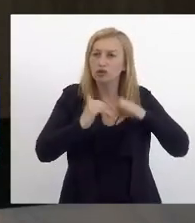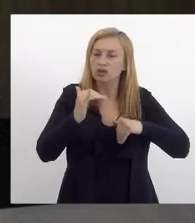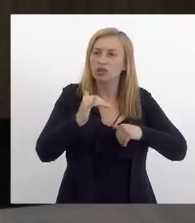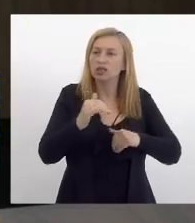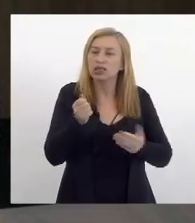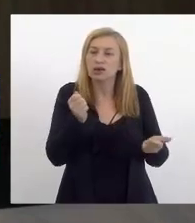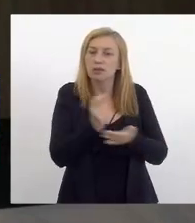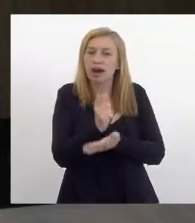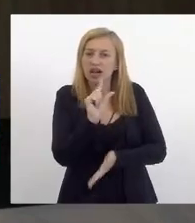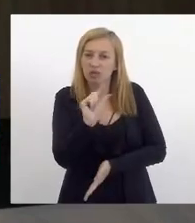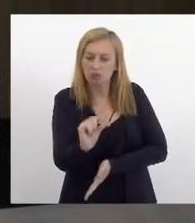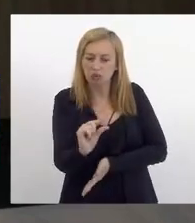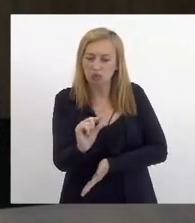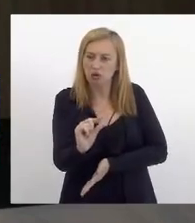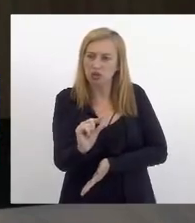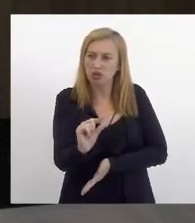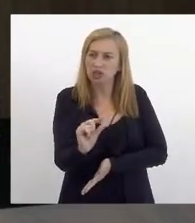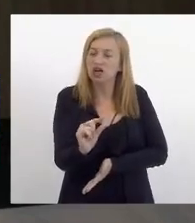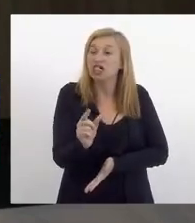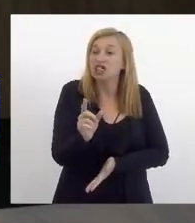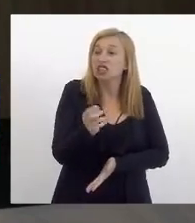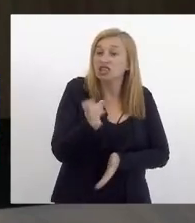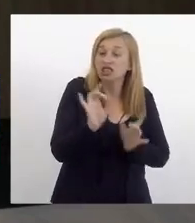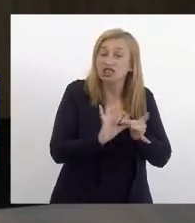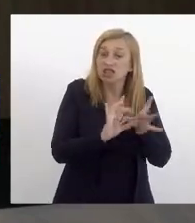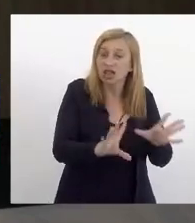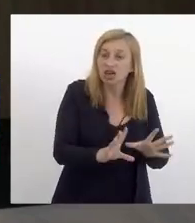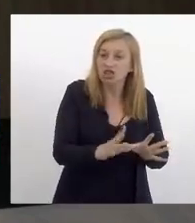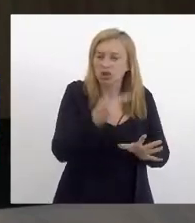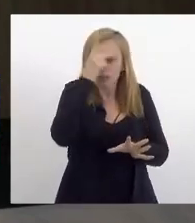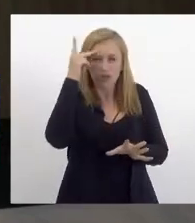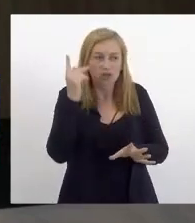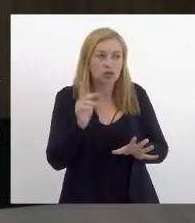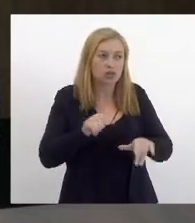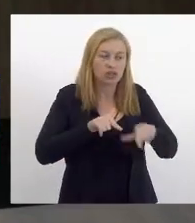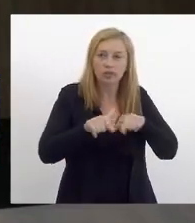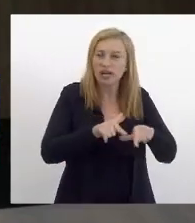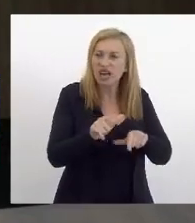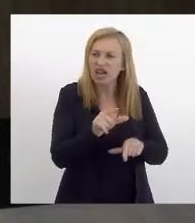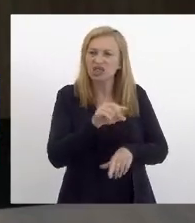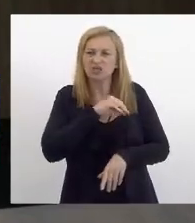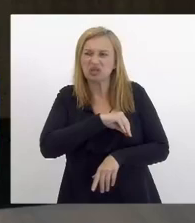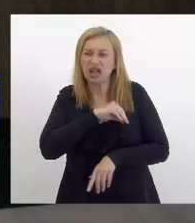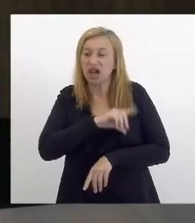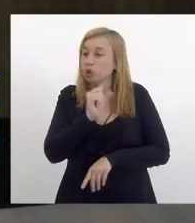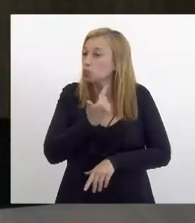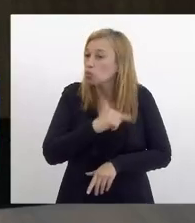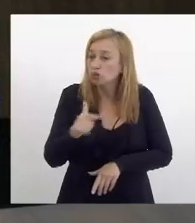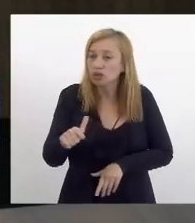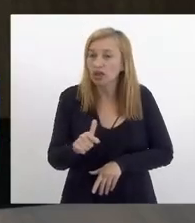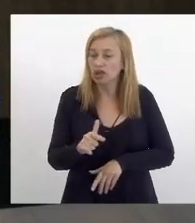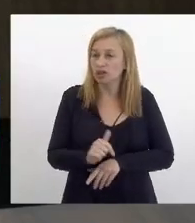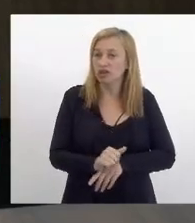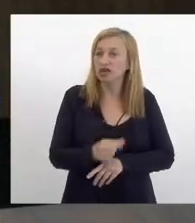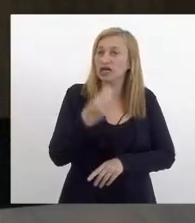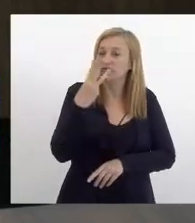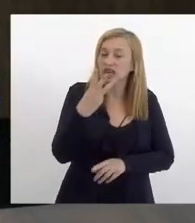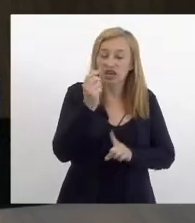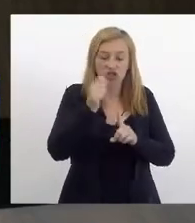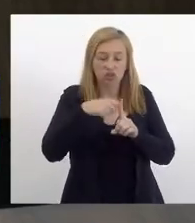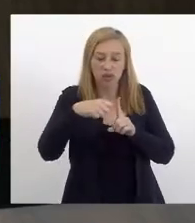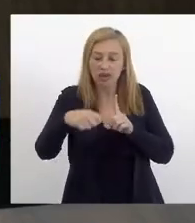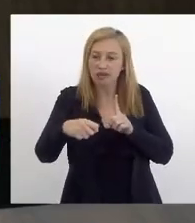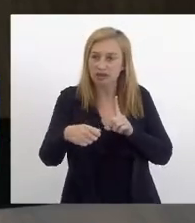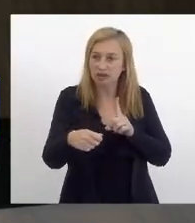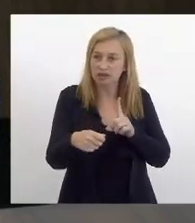miséria que deixa o trabalhador trabalhar sem receber seu salário que tem gente com 3 meses